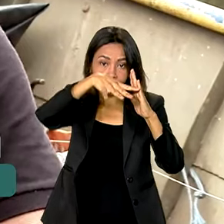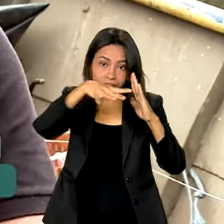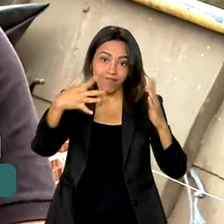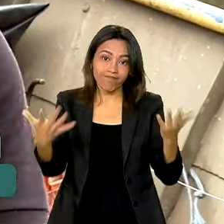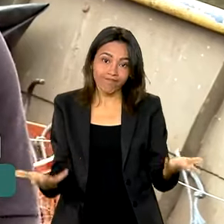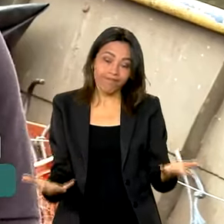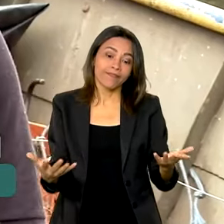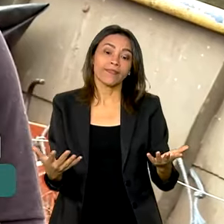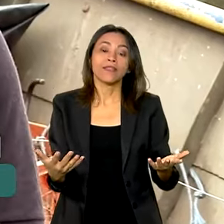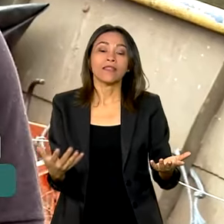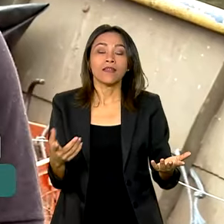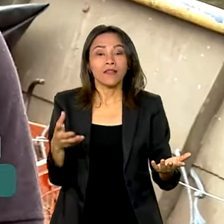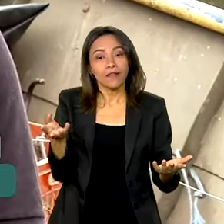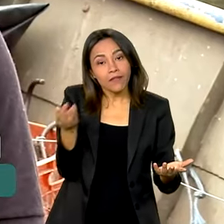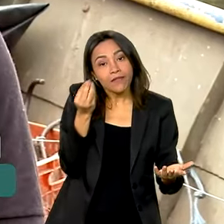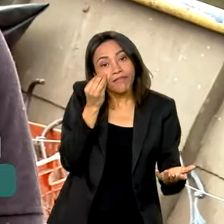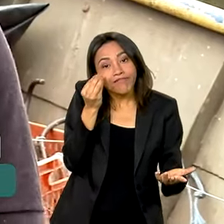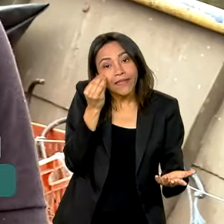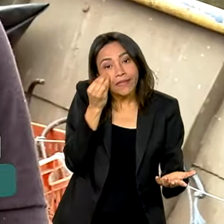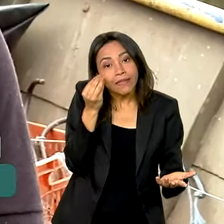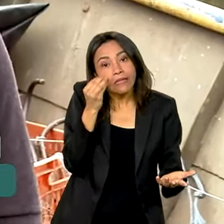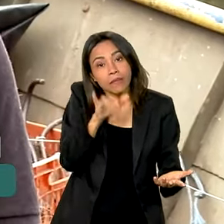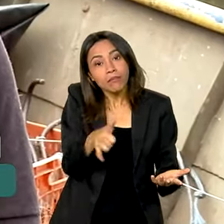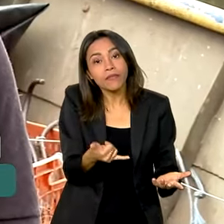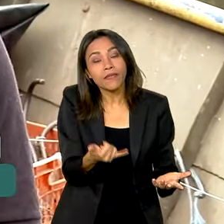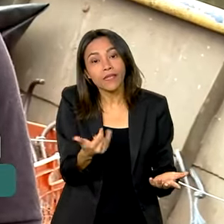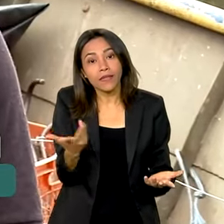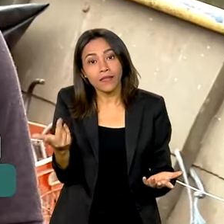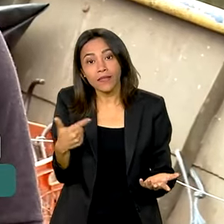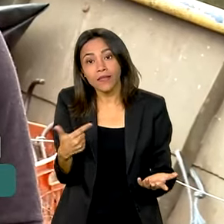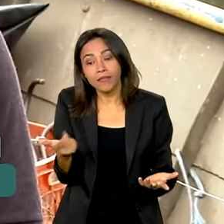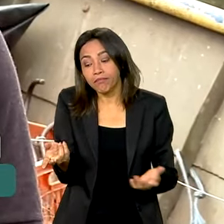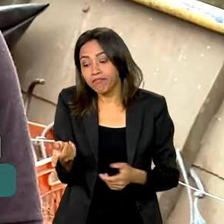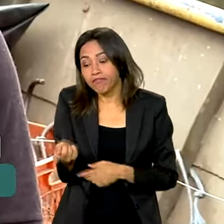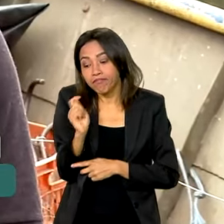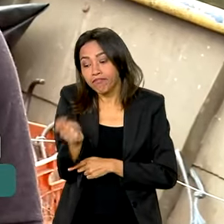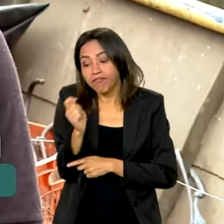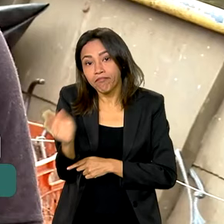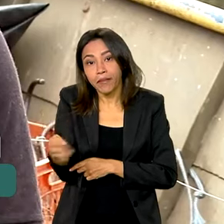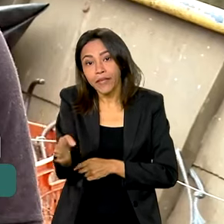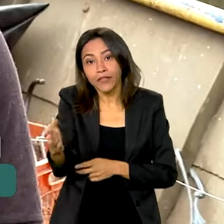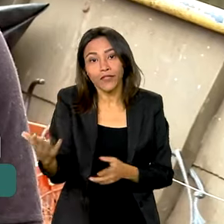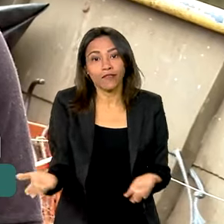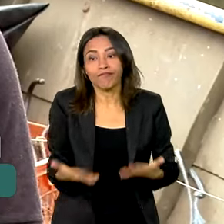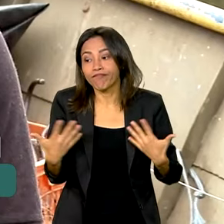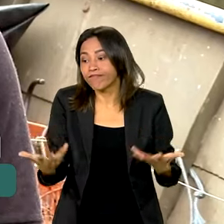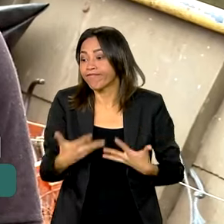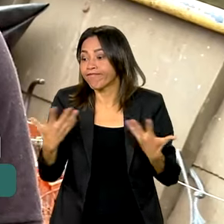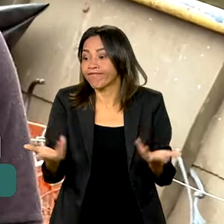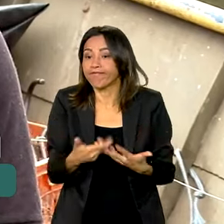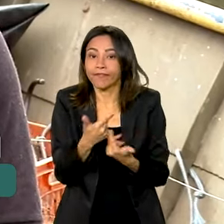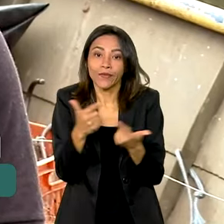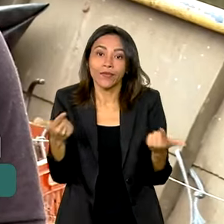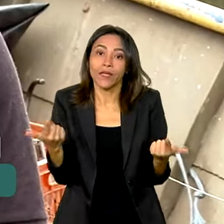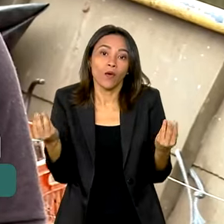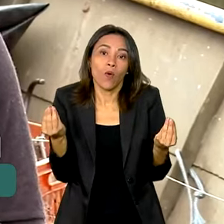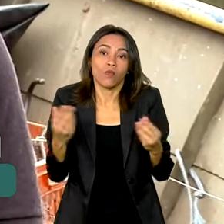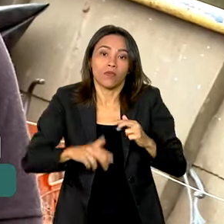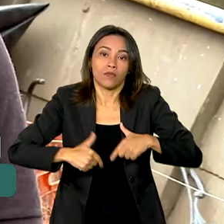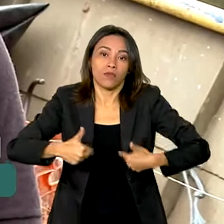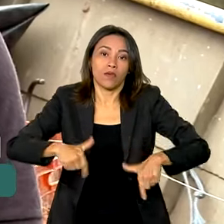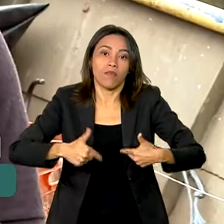cima que podemos aproveitar. E não tem para quem vender o peixe. E aí a gente fica prejudicado porque não tem como trabalhar. Nós